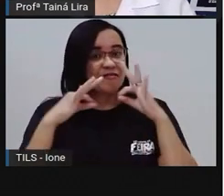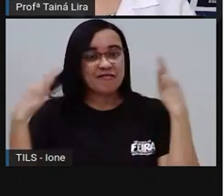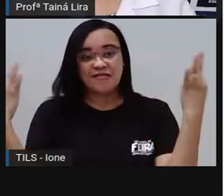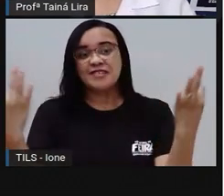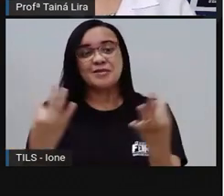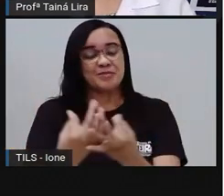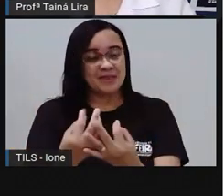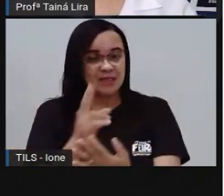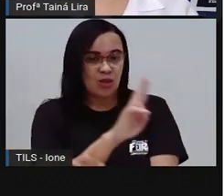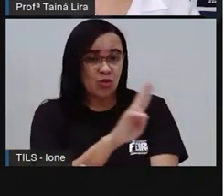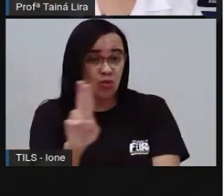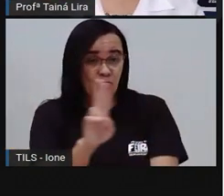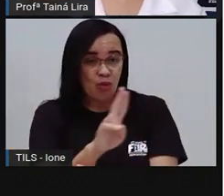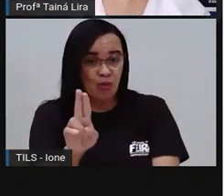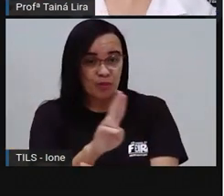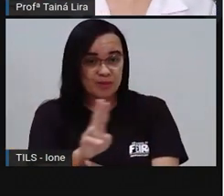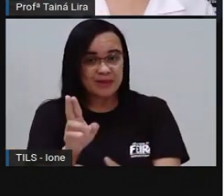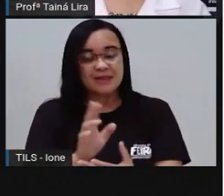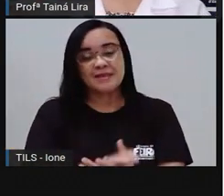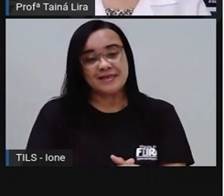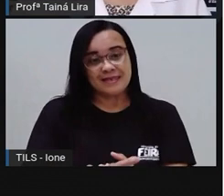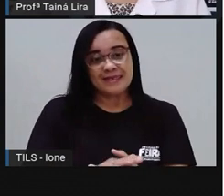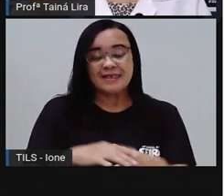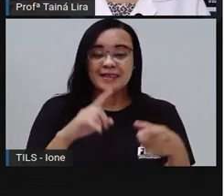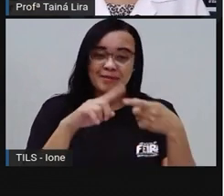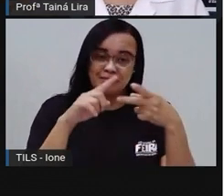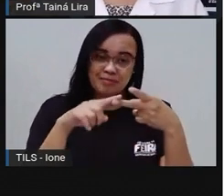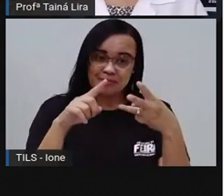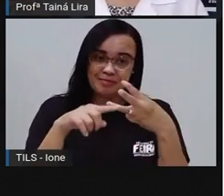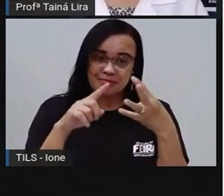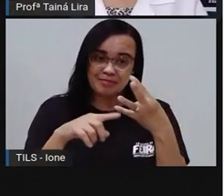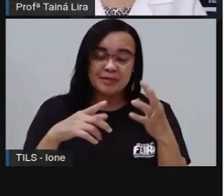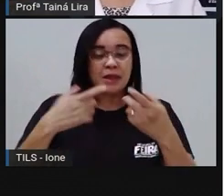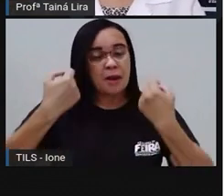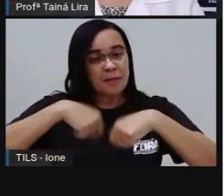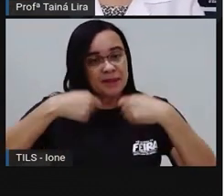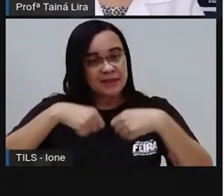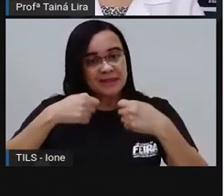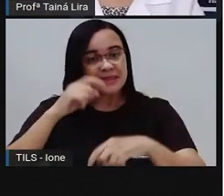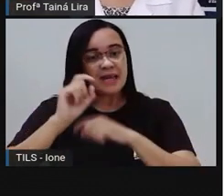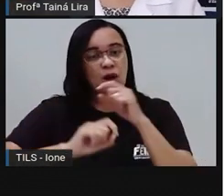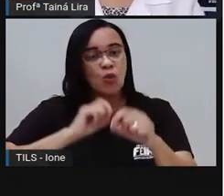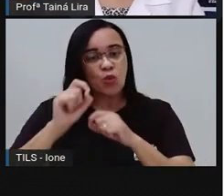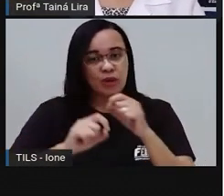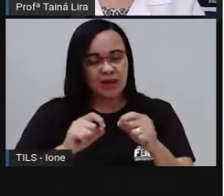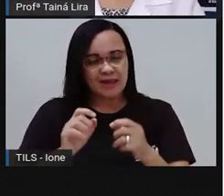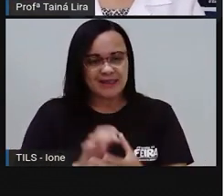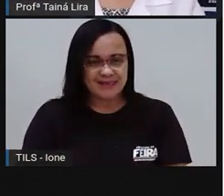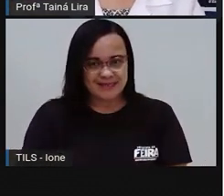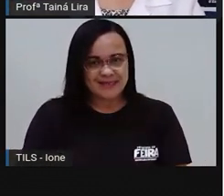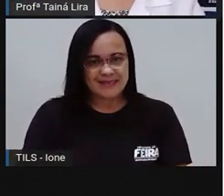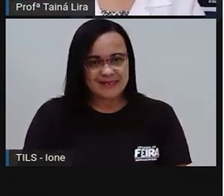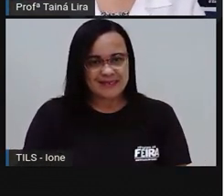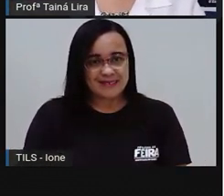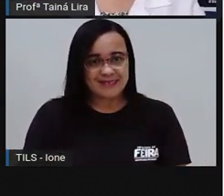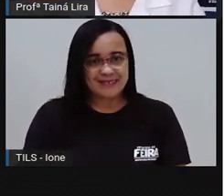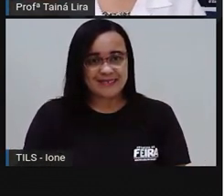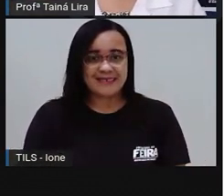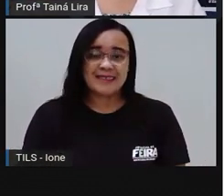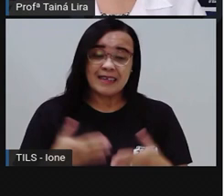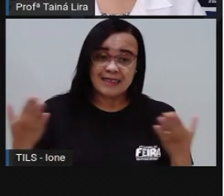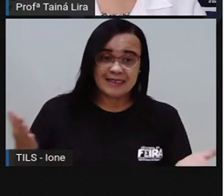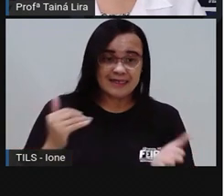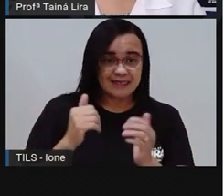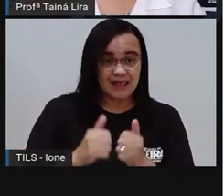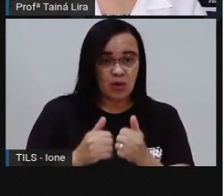nome da receita Ó E vamos precisar Então vamos lá Vamos do início Com a saudação Até aqui Os ingredientes